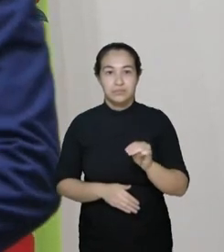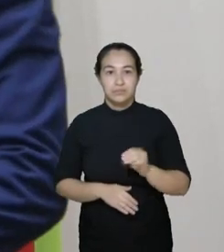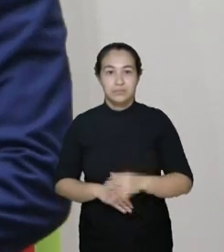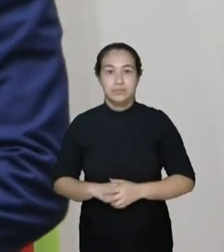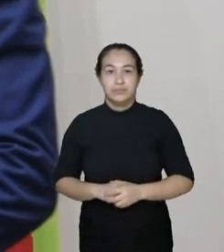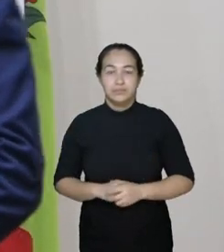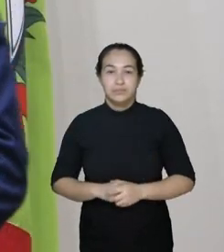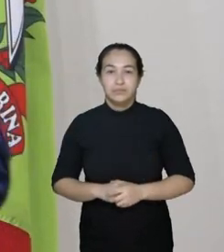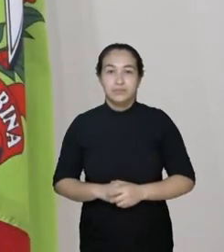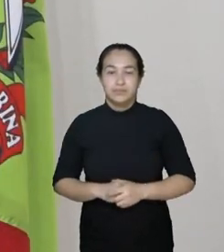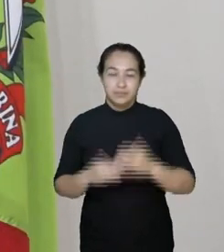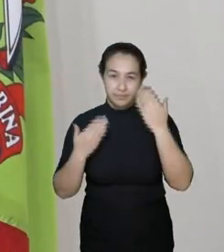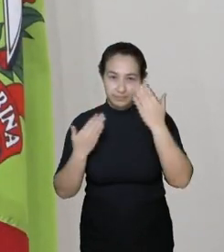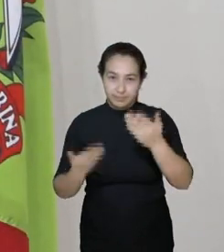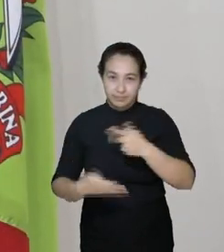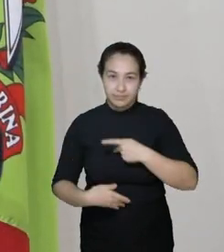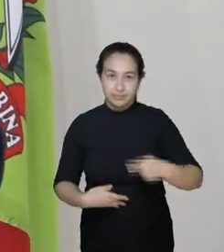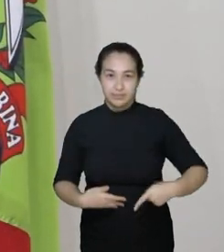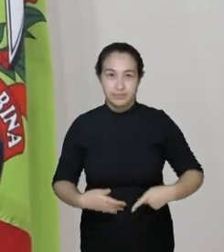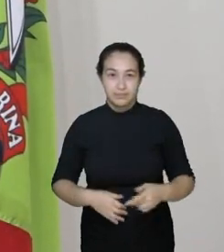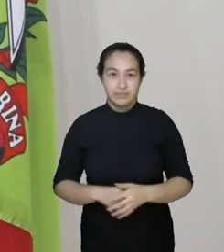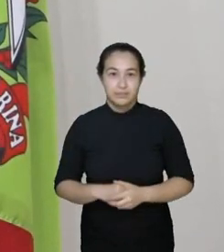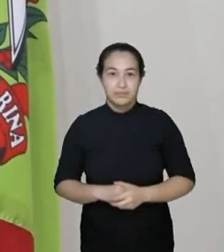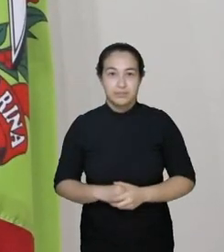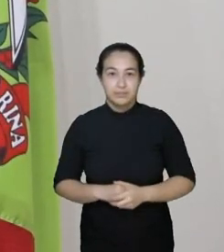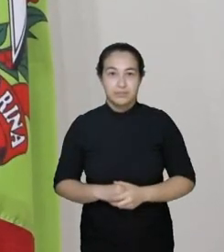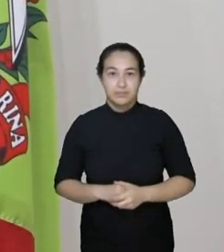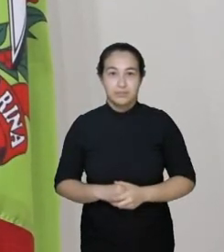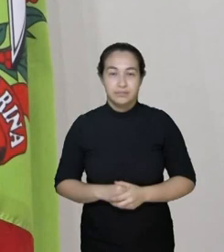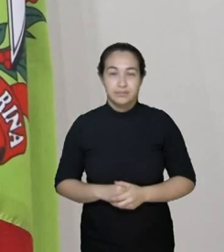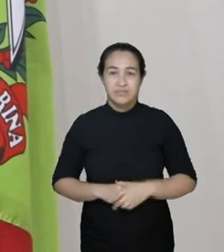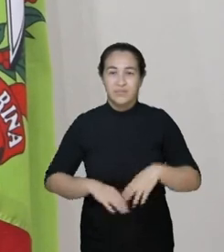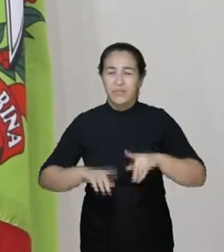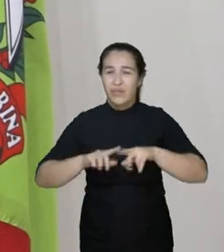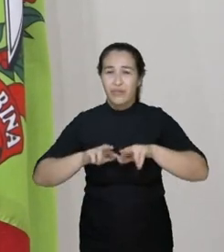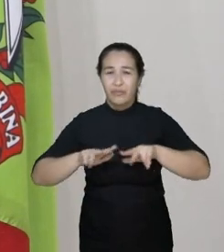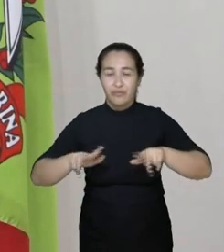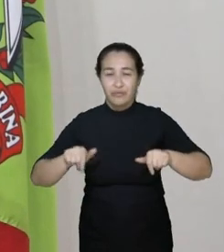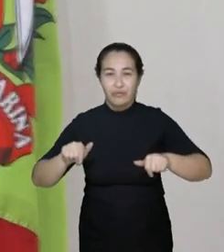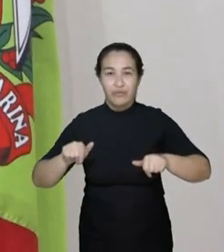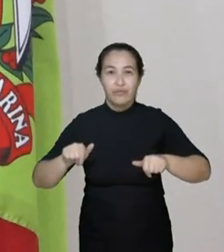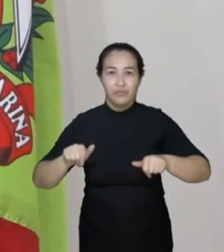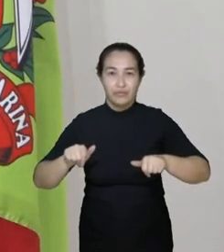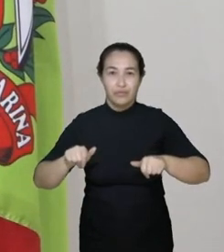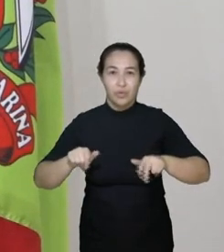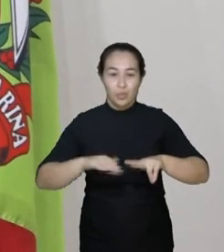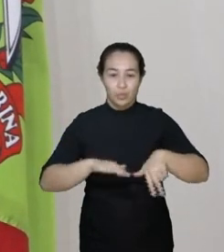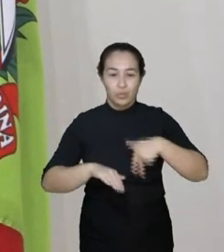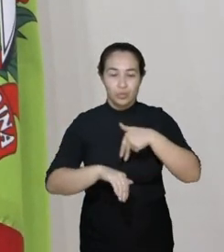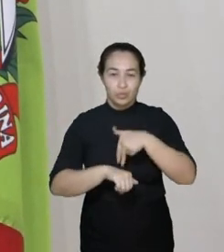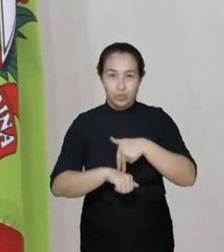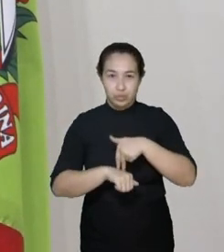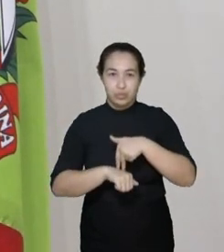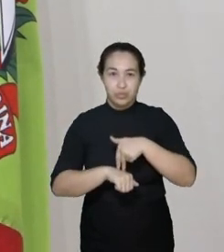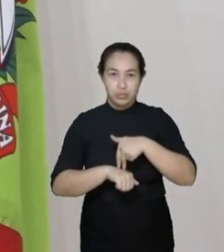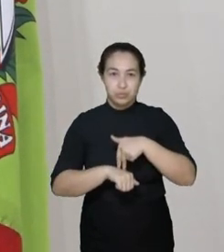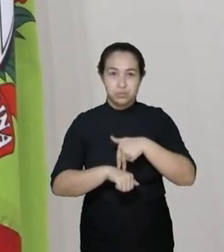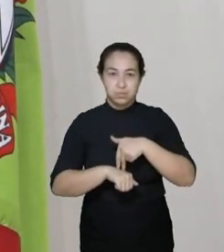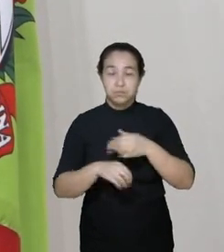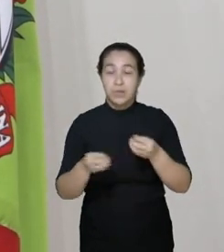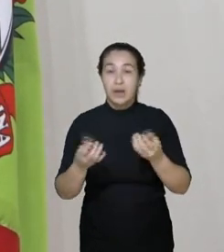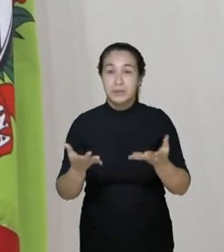Obrigado, presidente. Por muitas vezes, eu subi nessa tribuna para